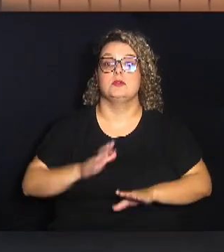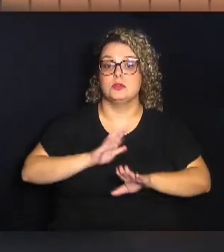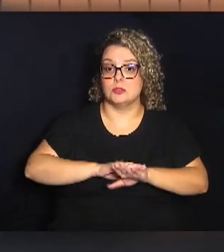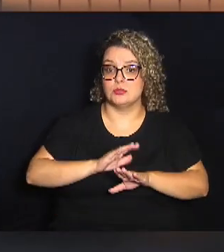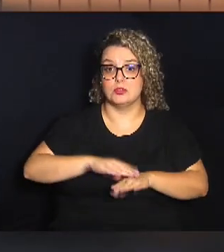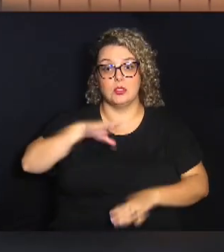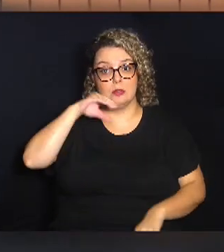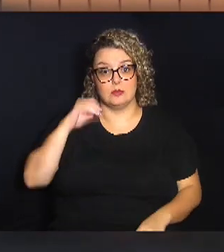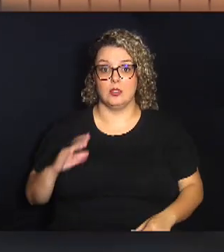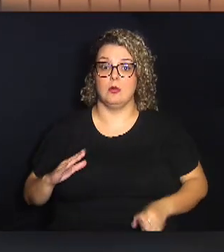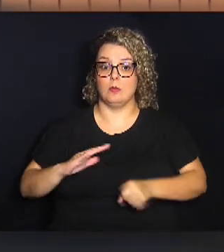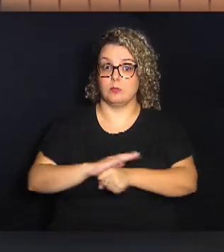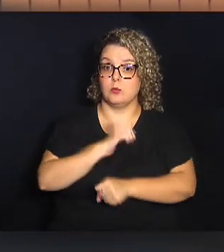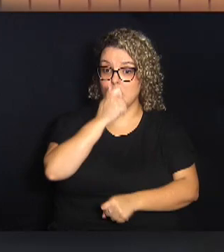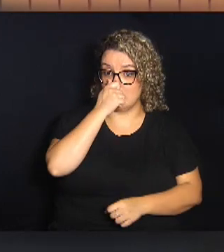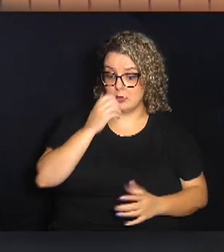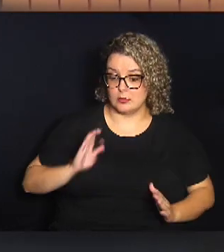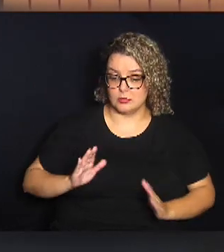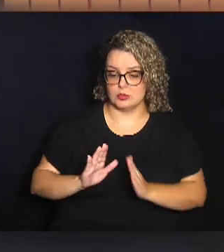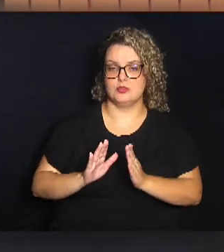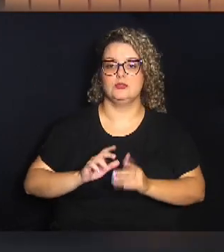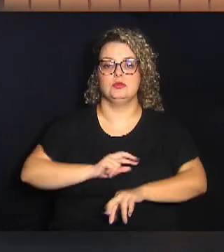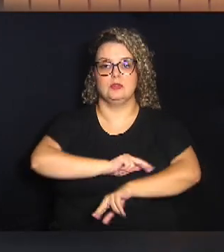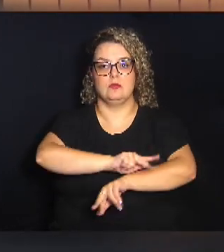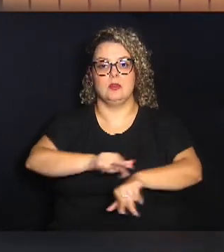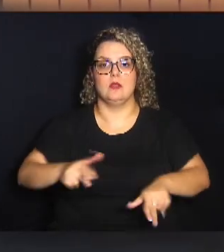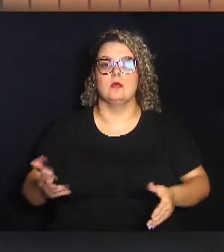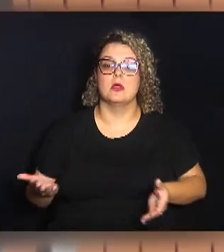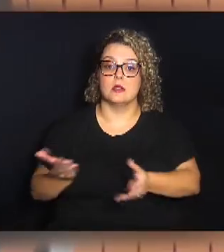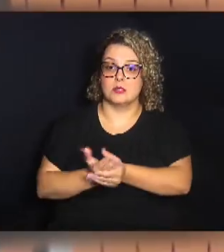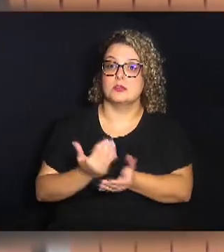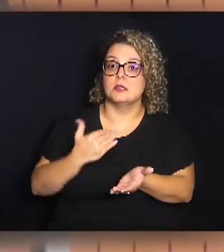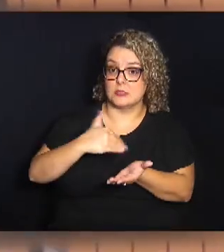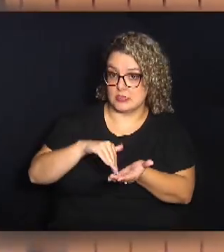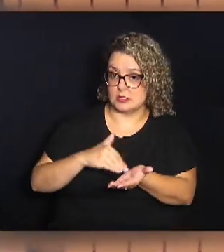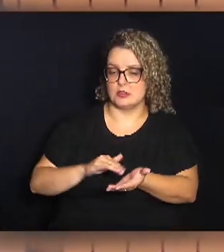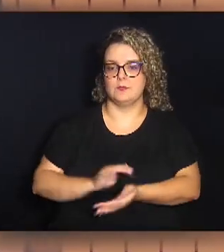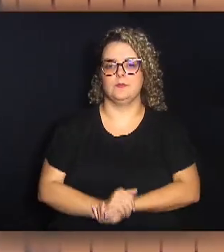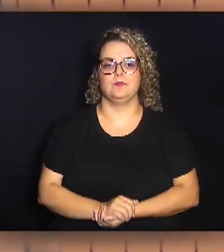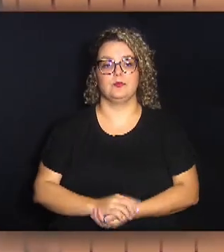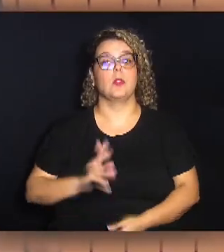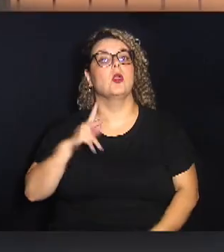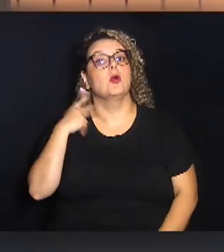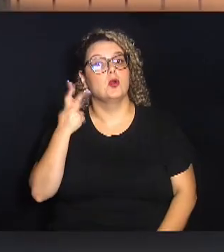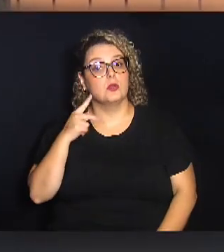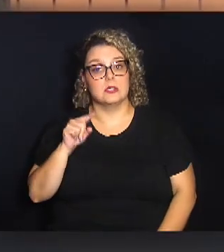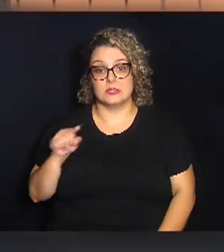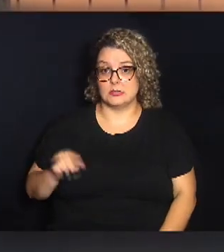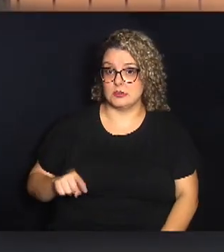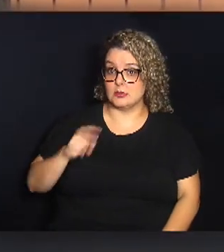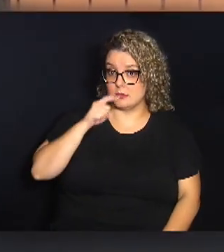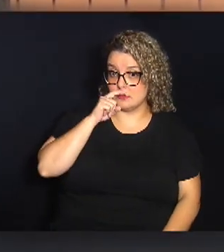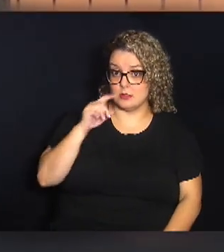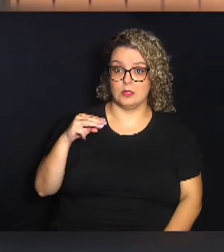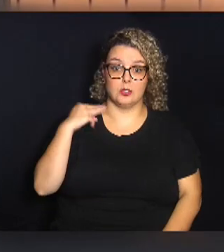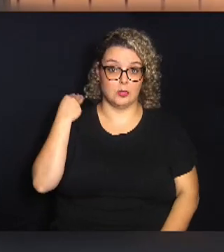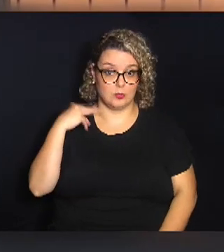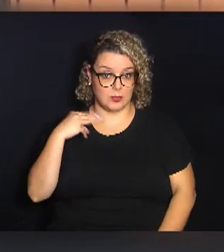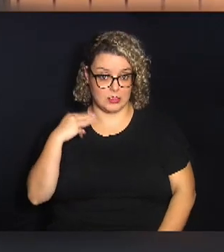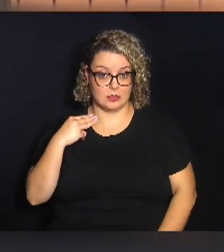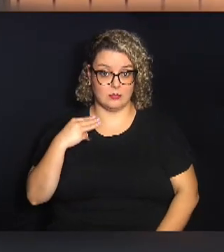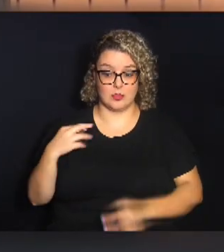robusta diante da quantidade de processos que hoje tem na secretaria. Os vereadores Zé Carlos e Mariana Conte